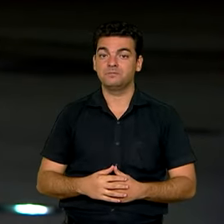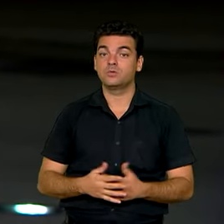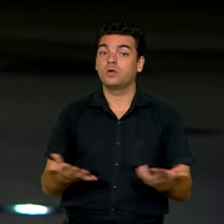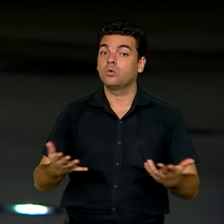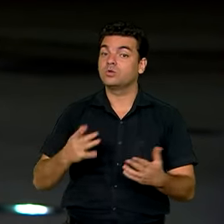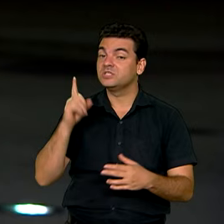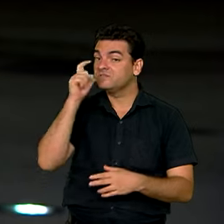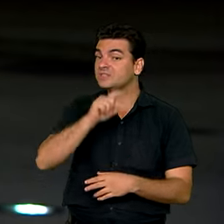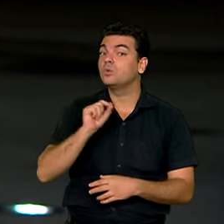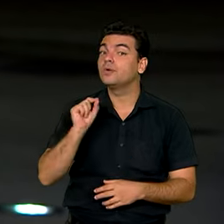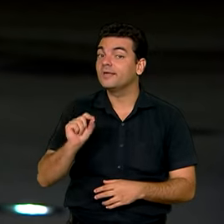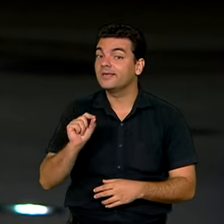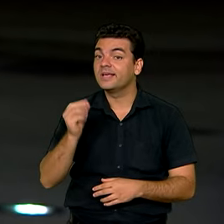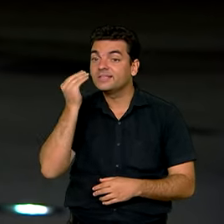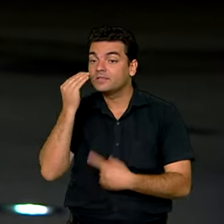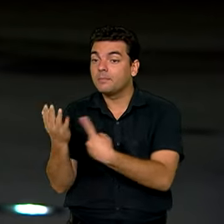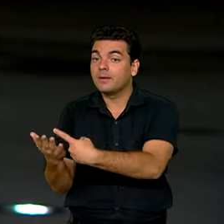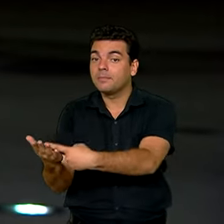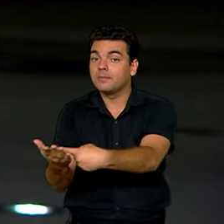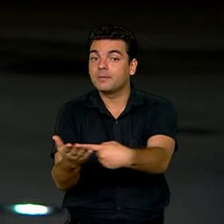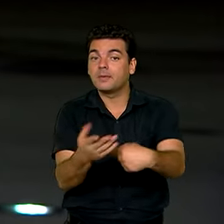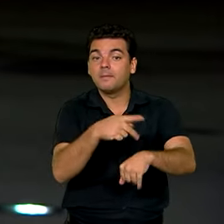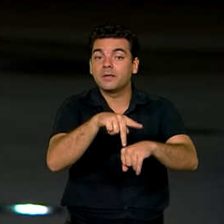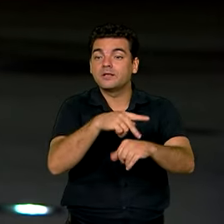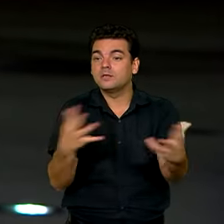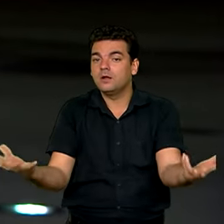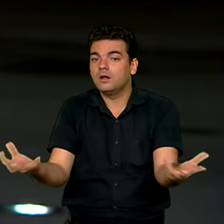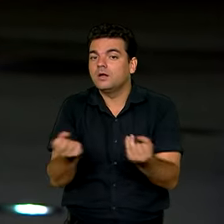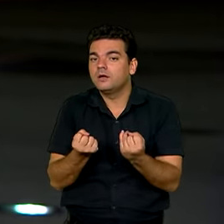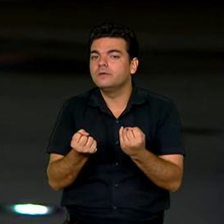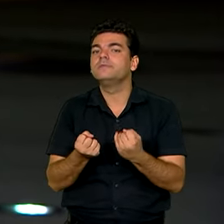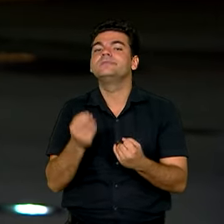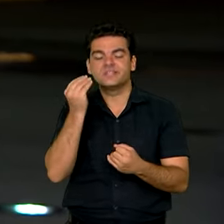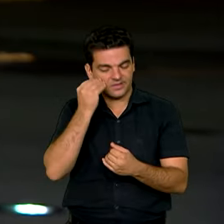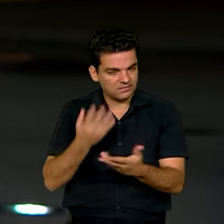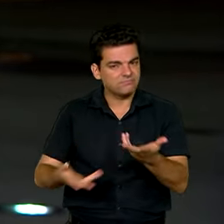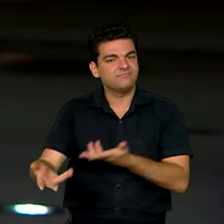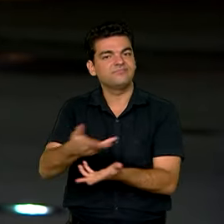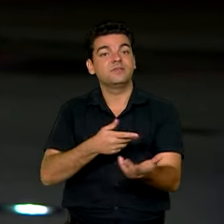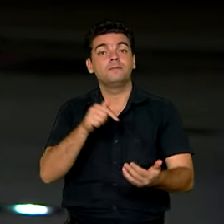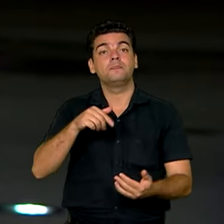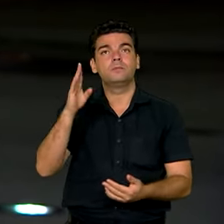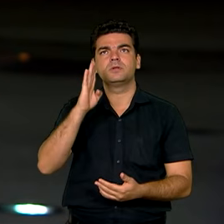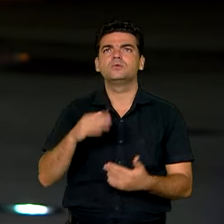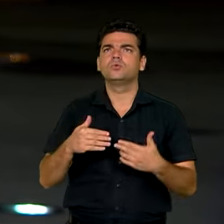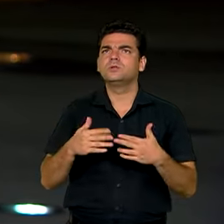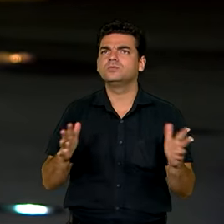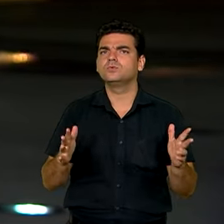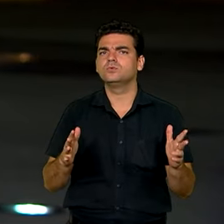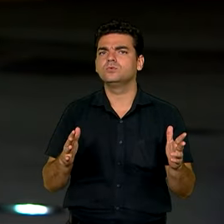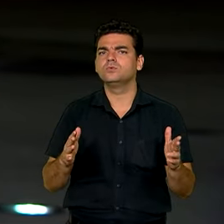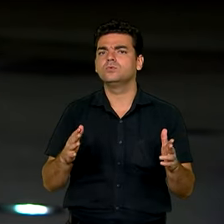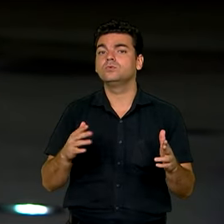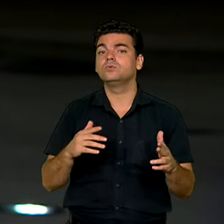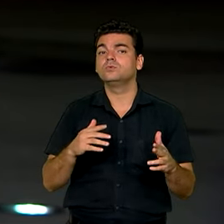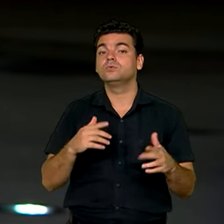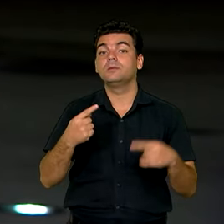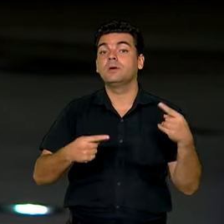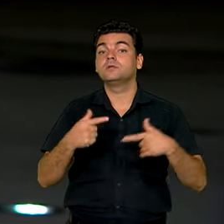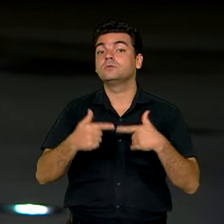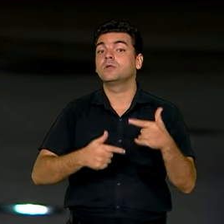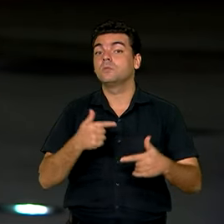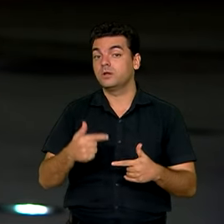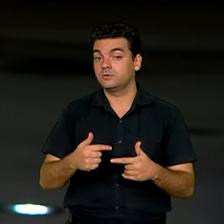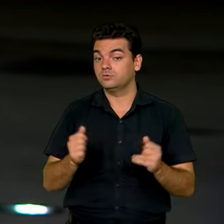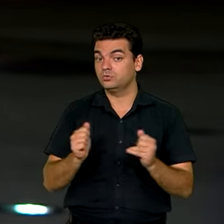agora é envolver todos os países do G20 nesses debates. E, nesta segunda-feira, o Brasil deu início à agenda de trabalho à